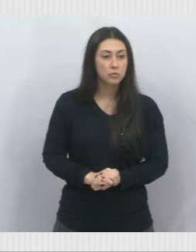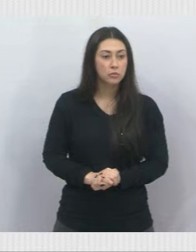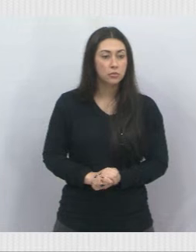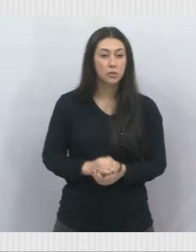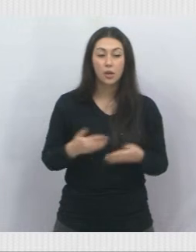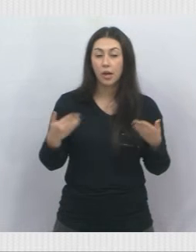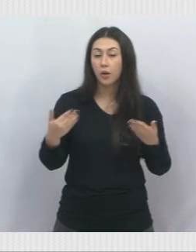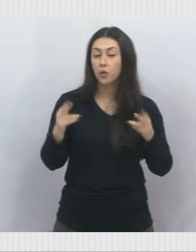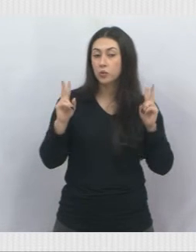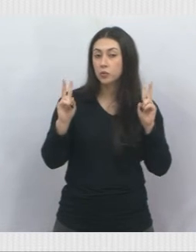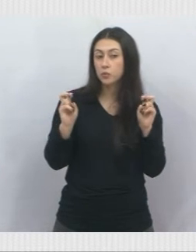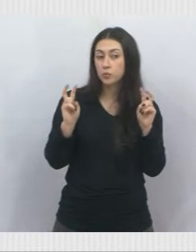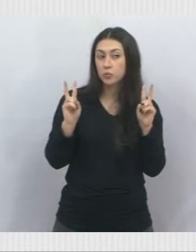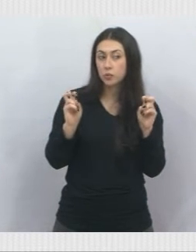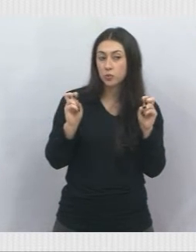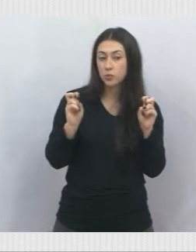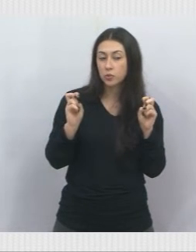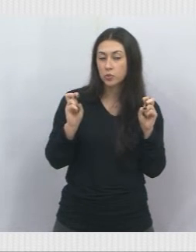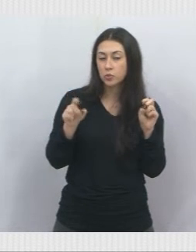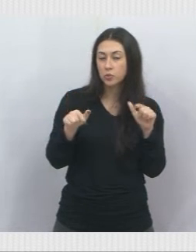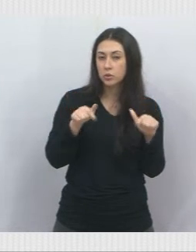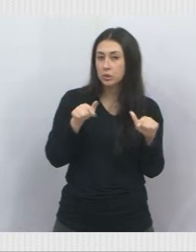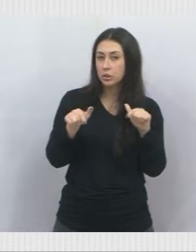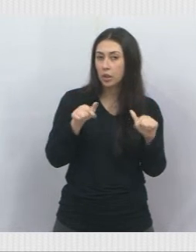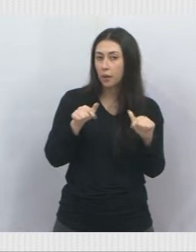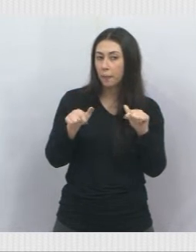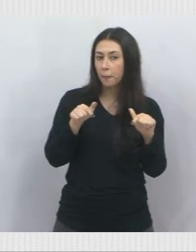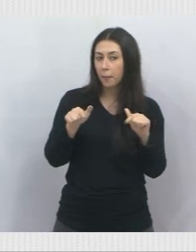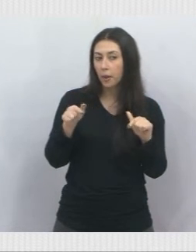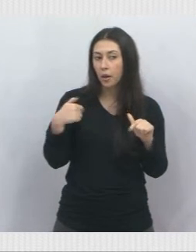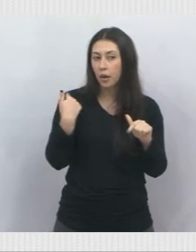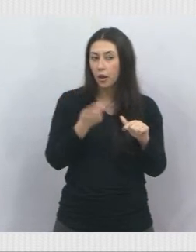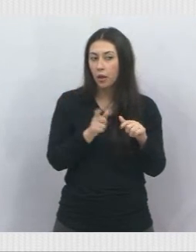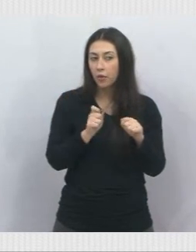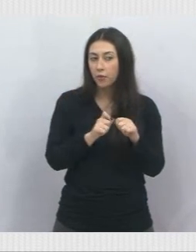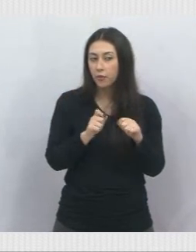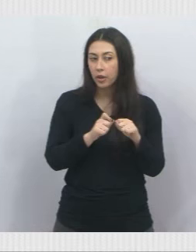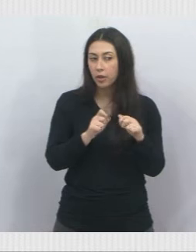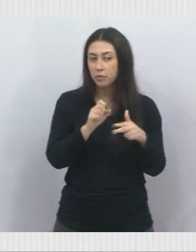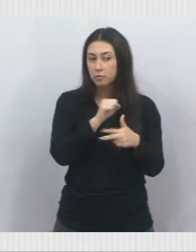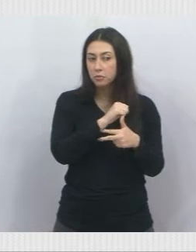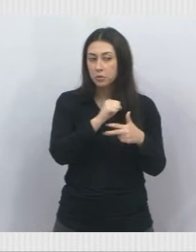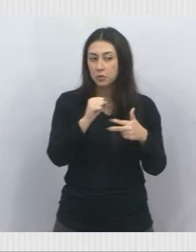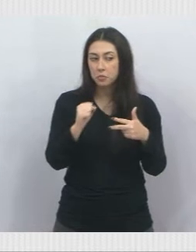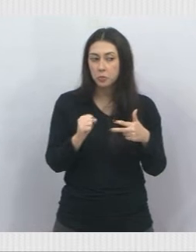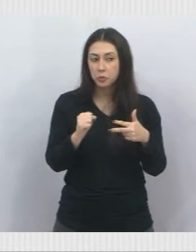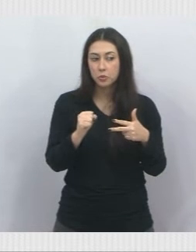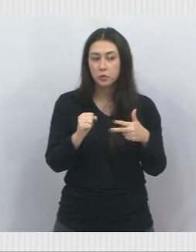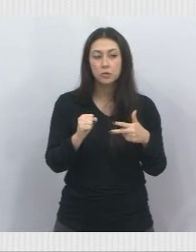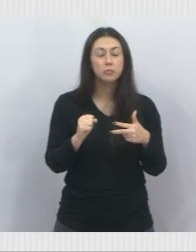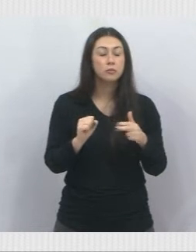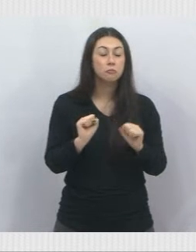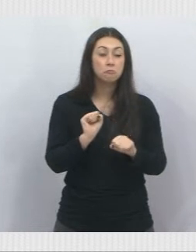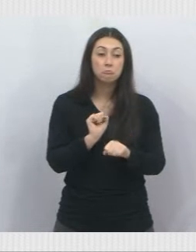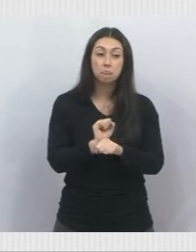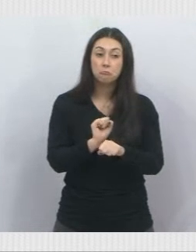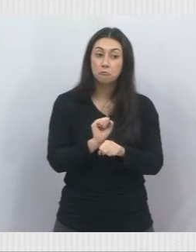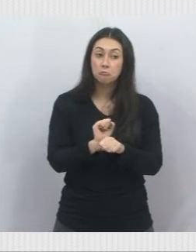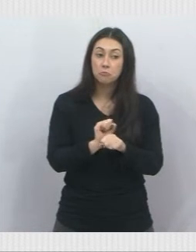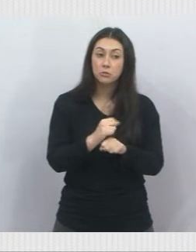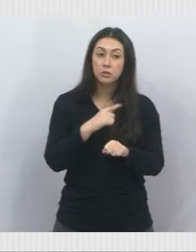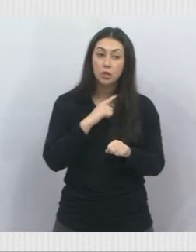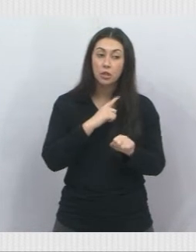Agora vamos falar das solicitações que a gente está fazendo aí para o Poder Público. Esperar aí que estão os